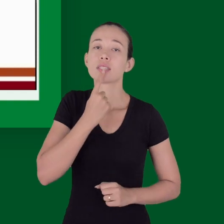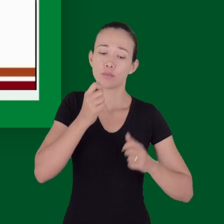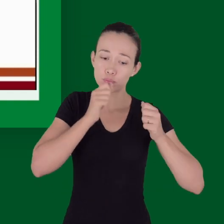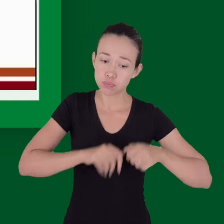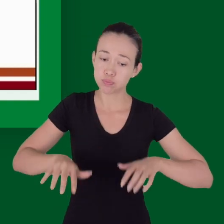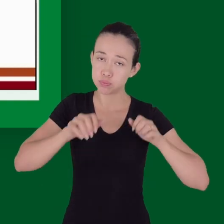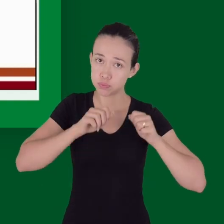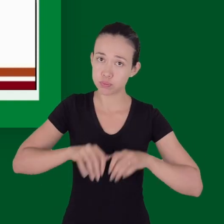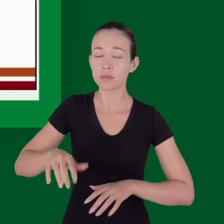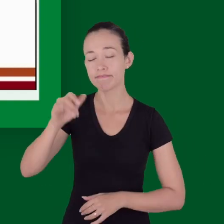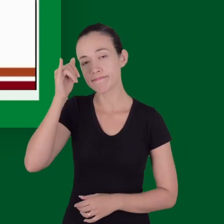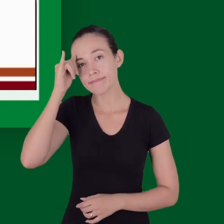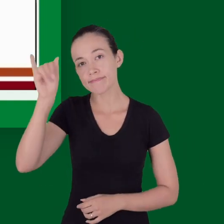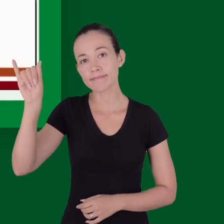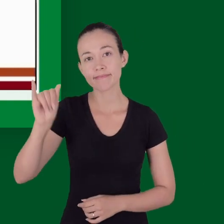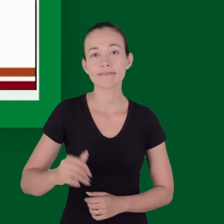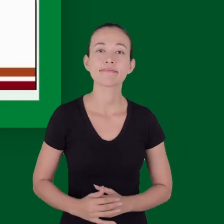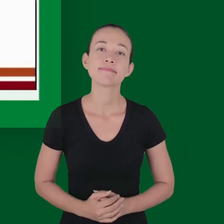hemorragia